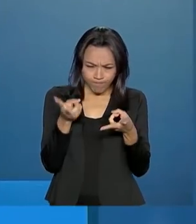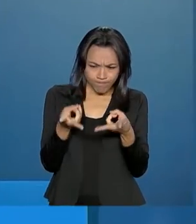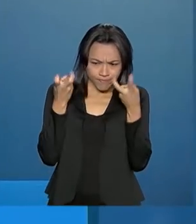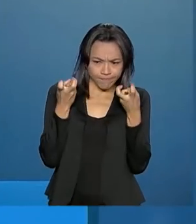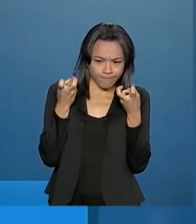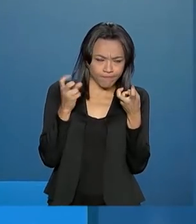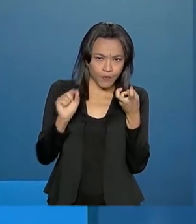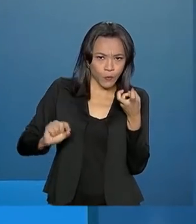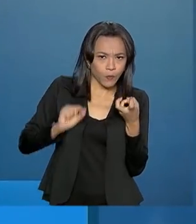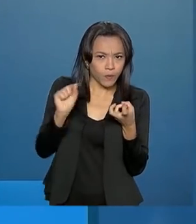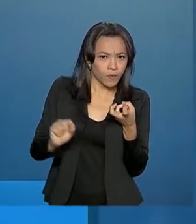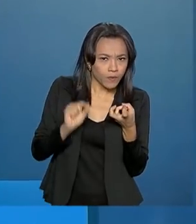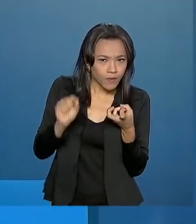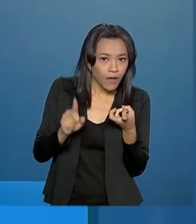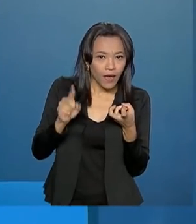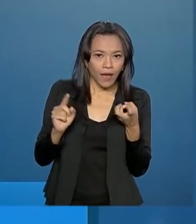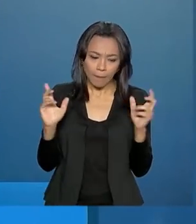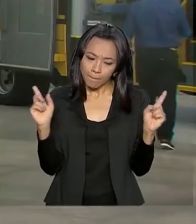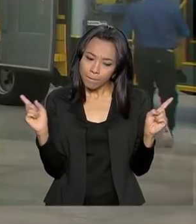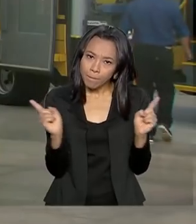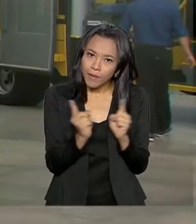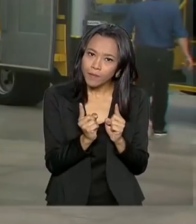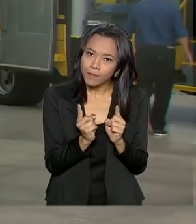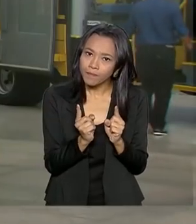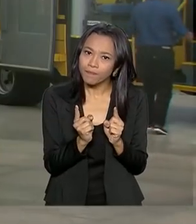é um olhar de curto prazo.